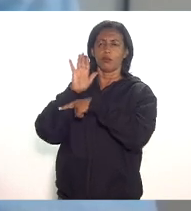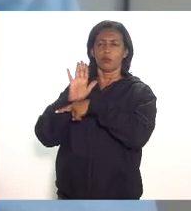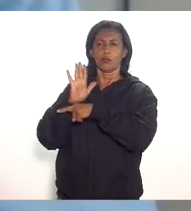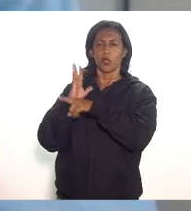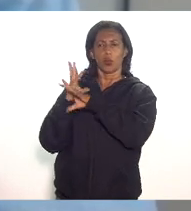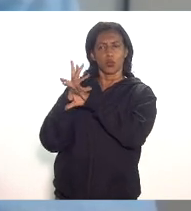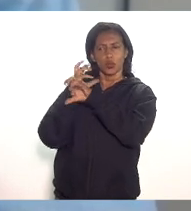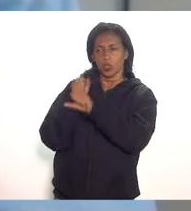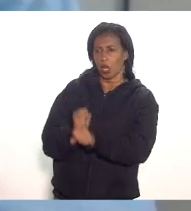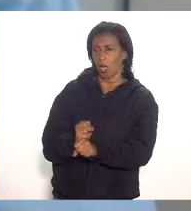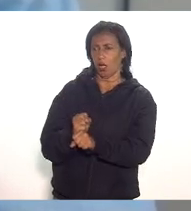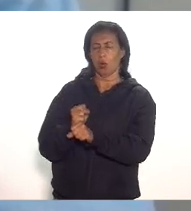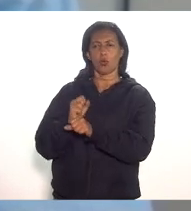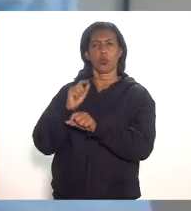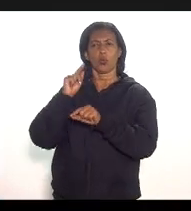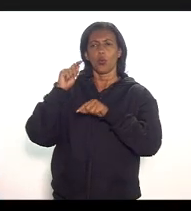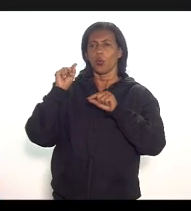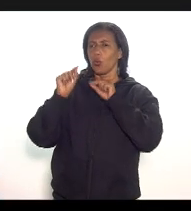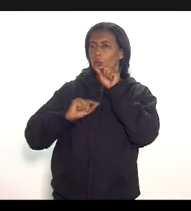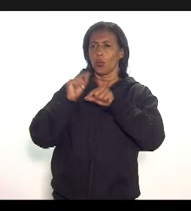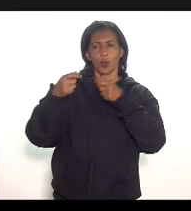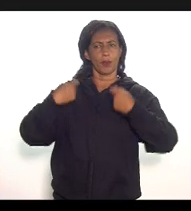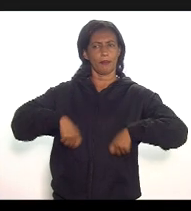cálculos ou qualquer outra coisa que for necessária